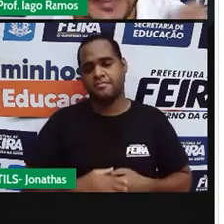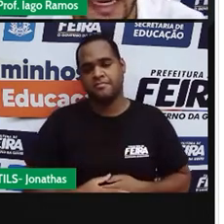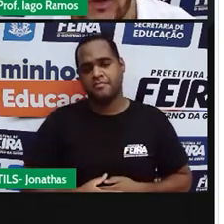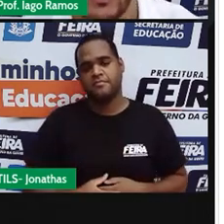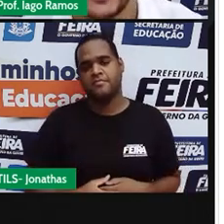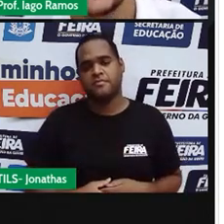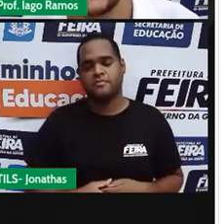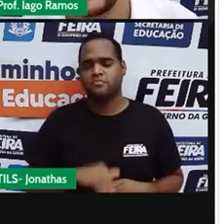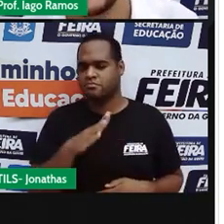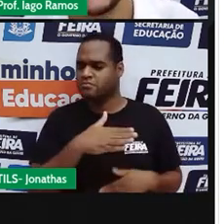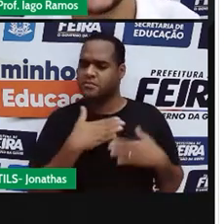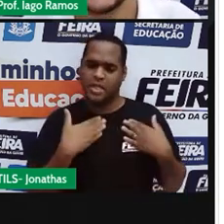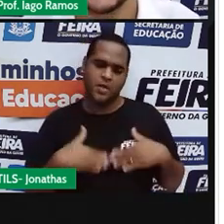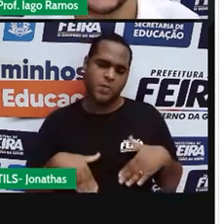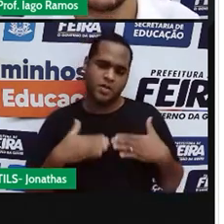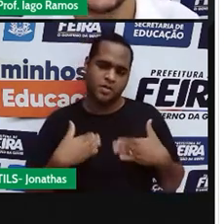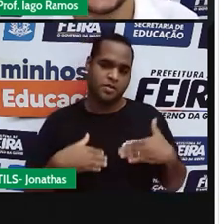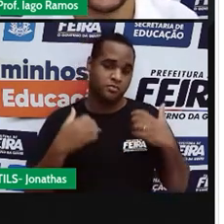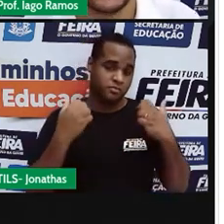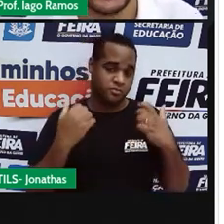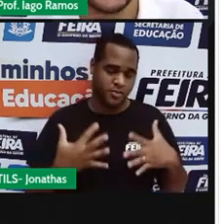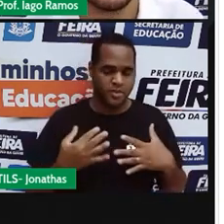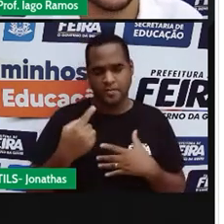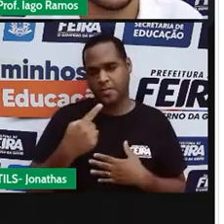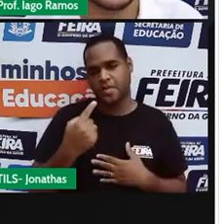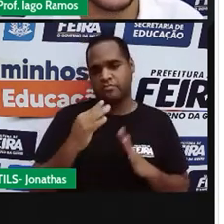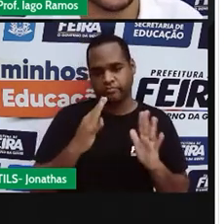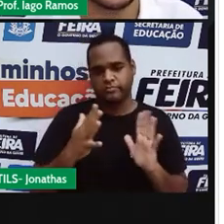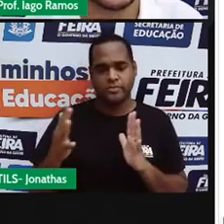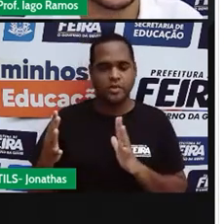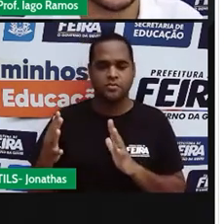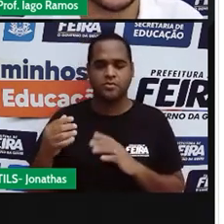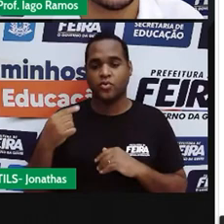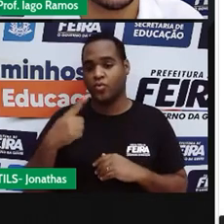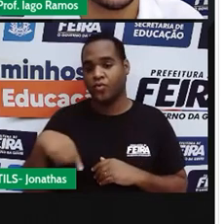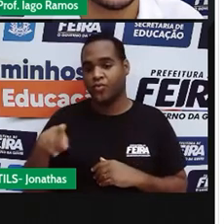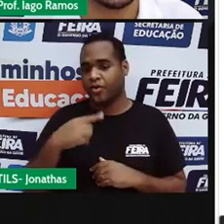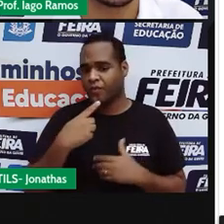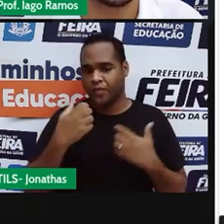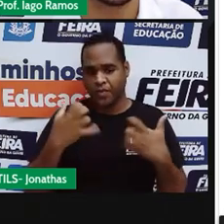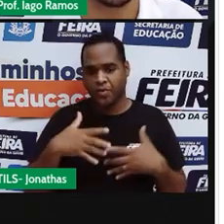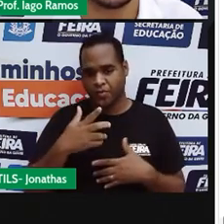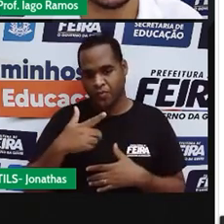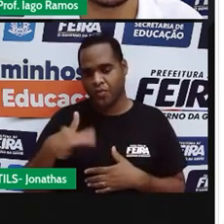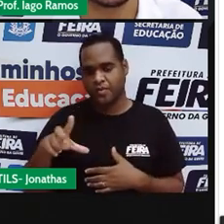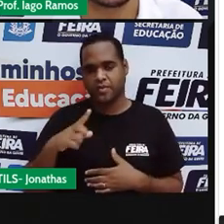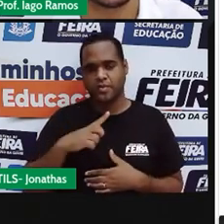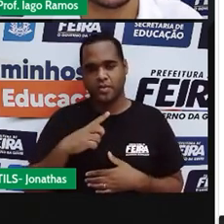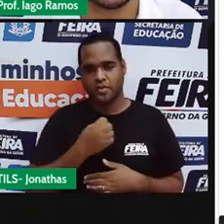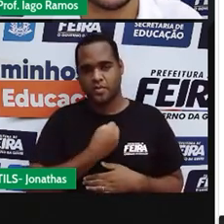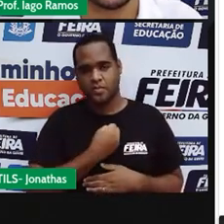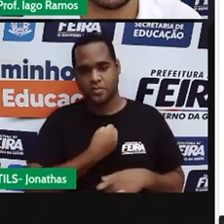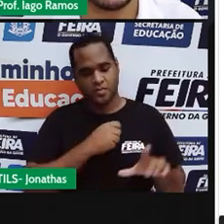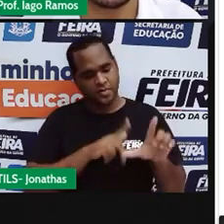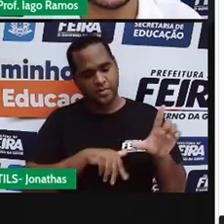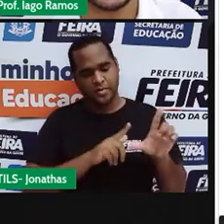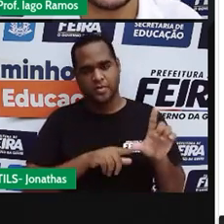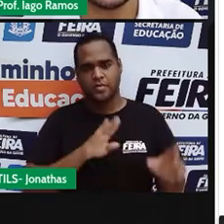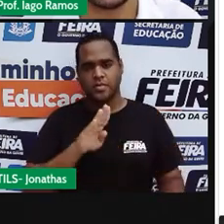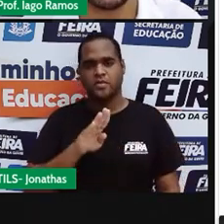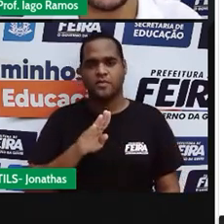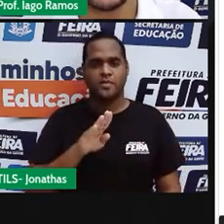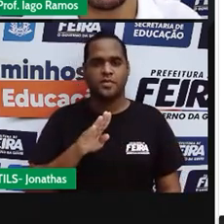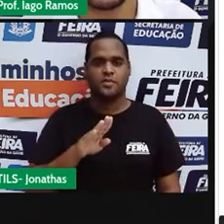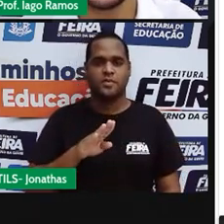Mas calma, essa é a primeira que a gente está fazendo. Vamos fazer outra. Vamos aqui na letra B. Número